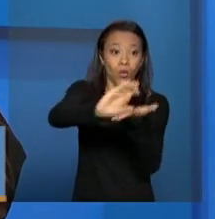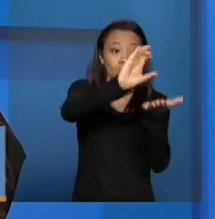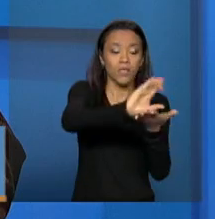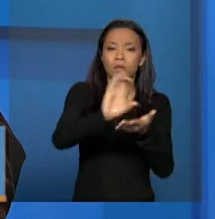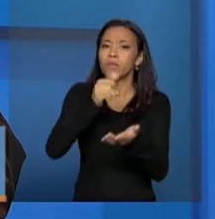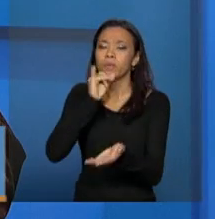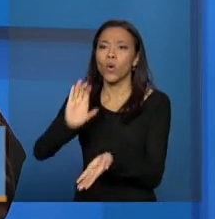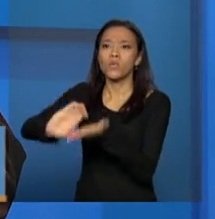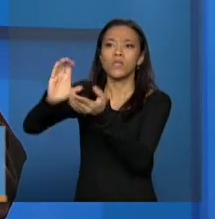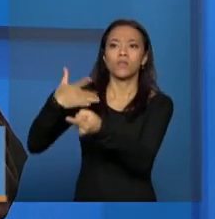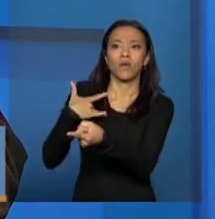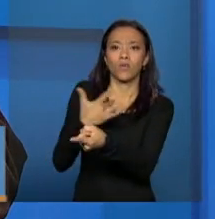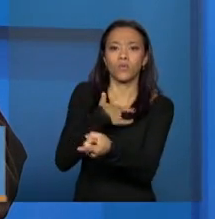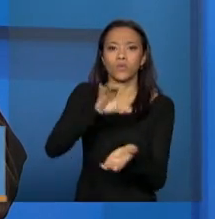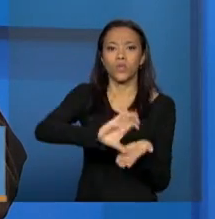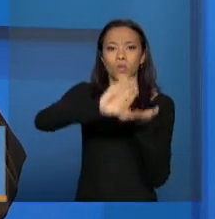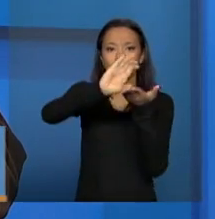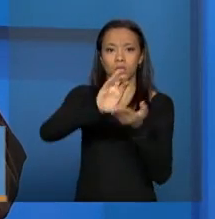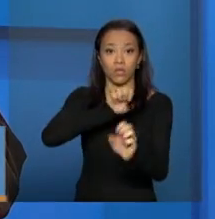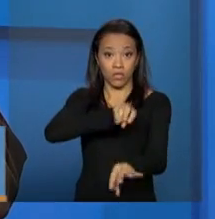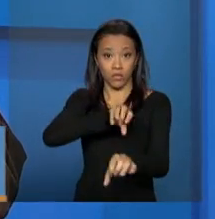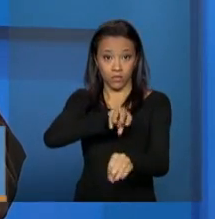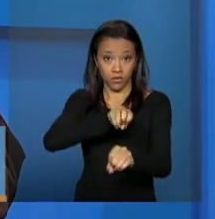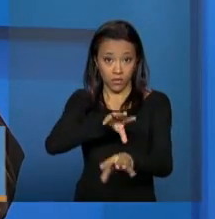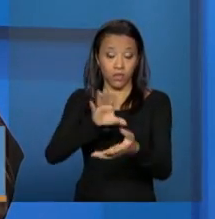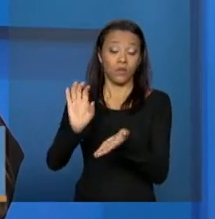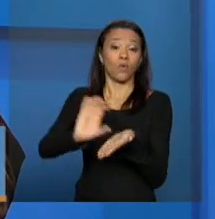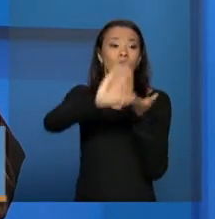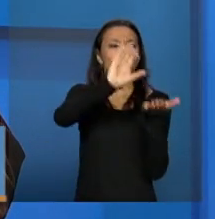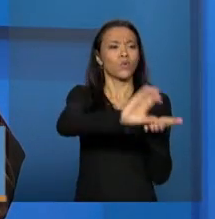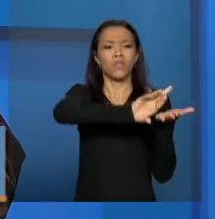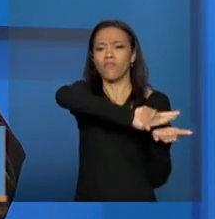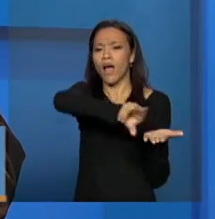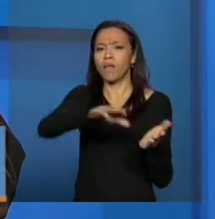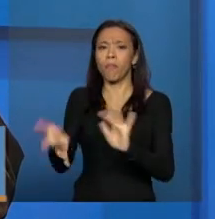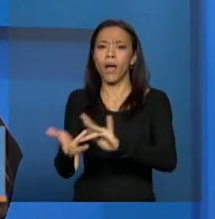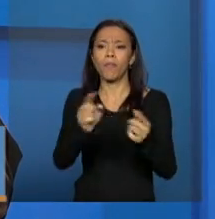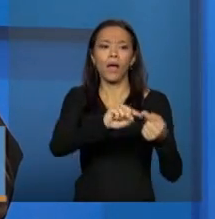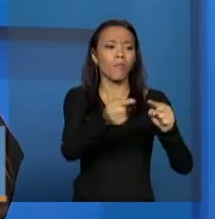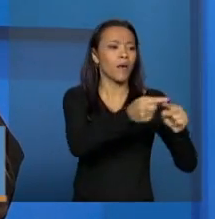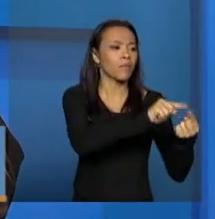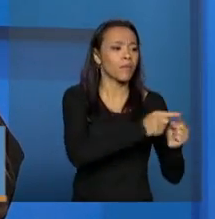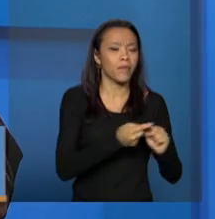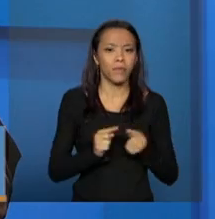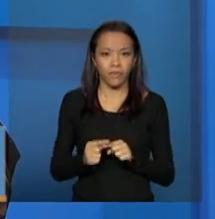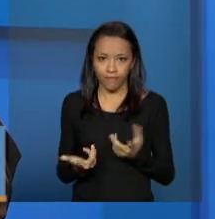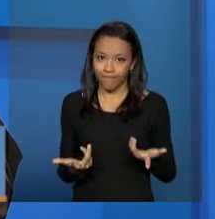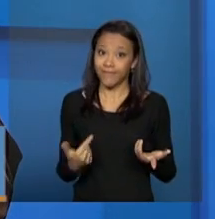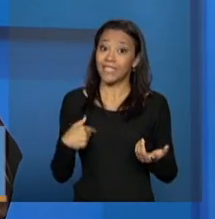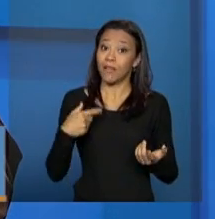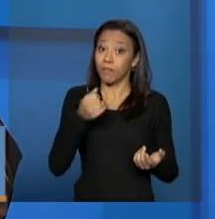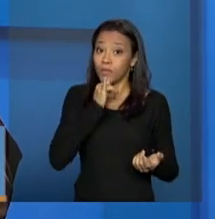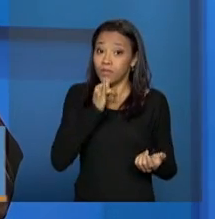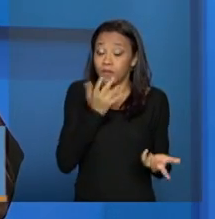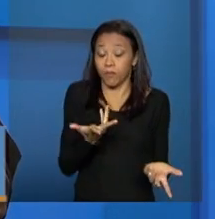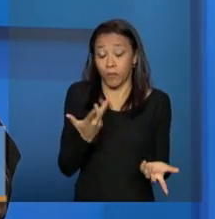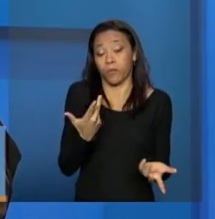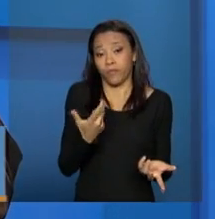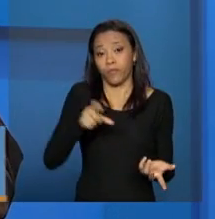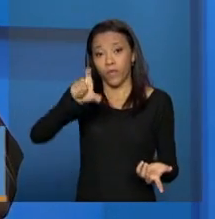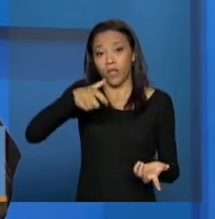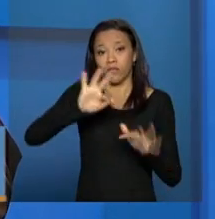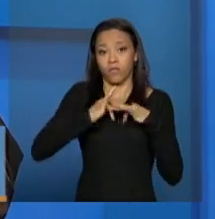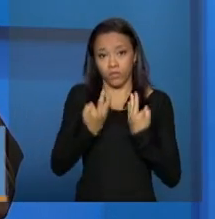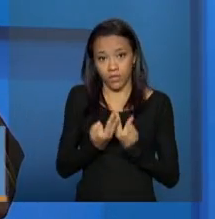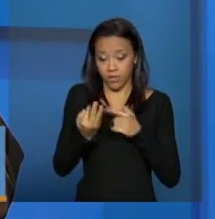Saúde, com o Conselho de Educação, já que são muito próximos da gente, como eu disse no anterior, a questão do Bolsa Família, por exemplo, né, quer dizer, o Bolsa